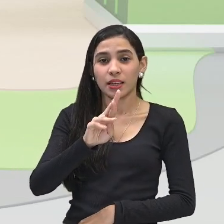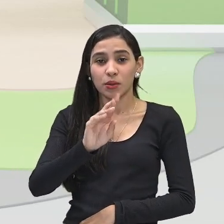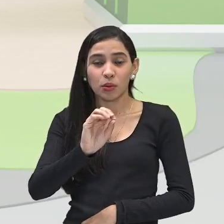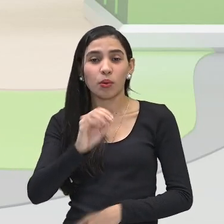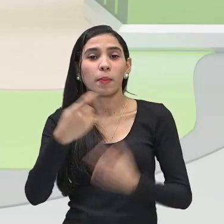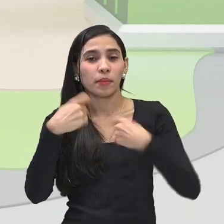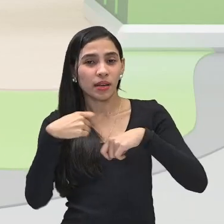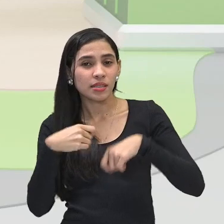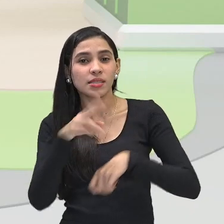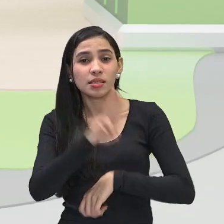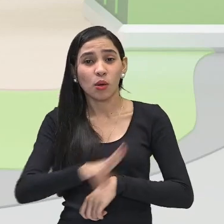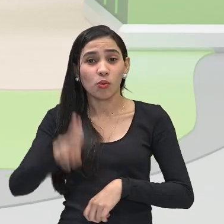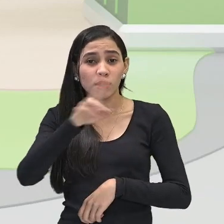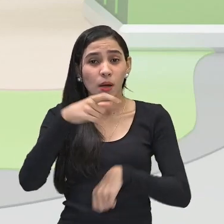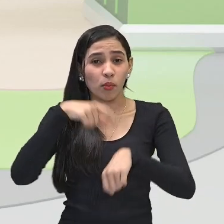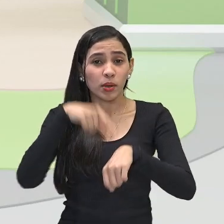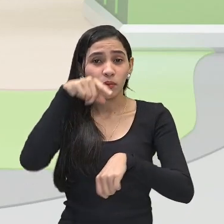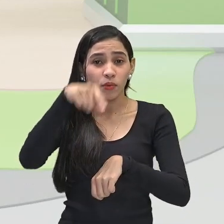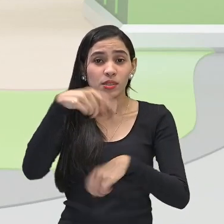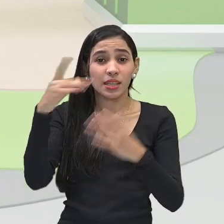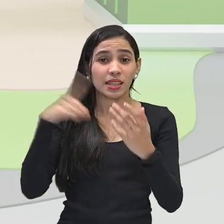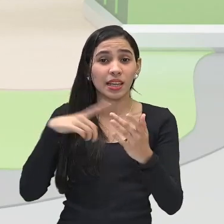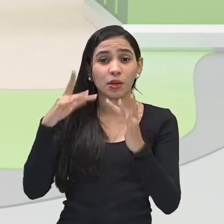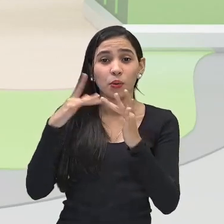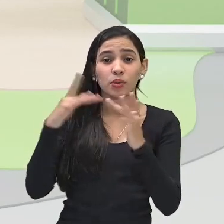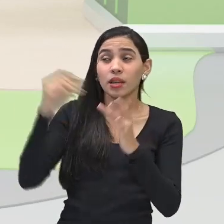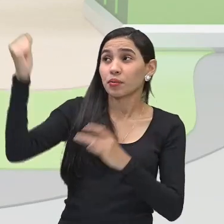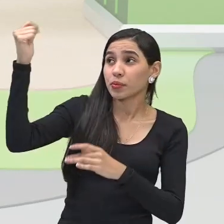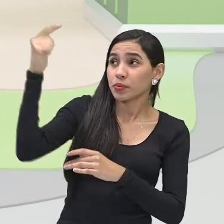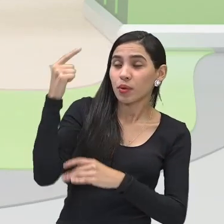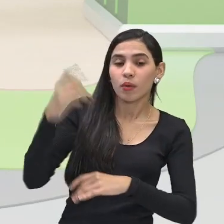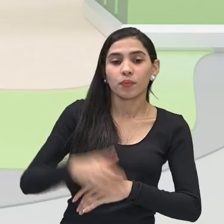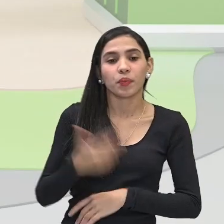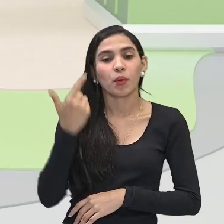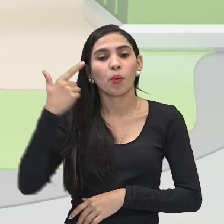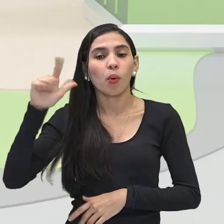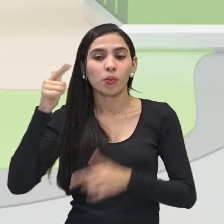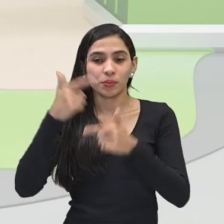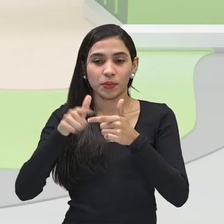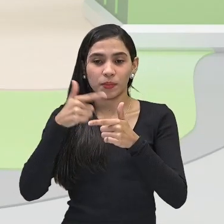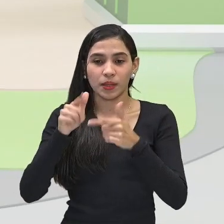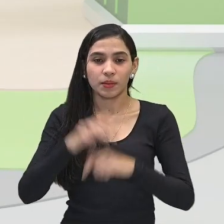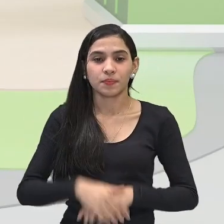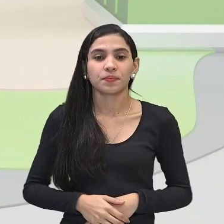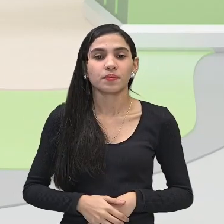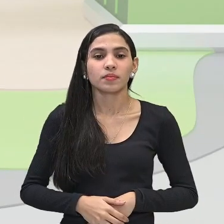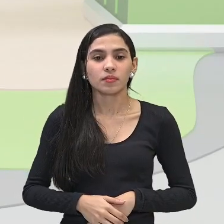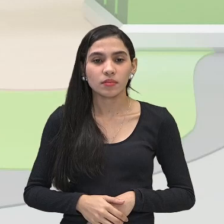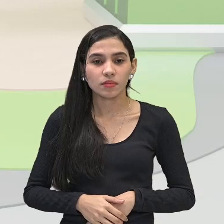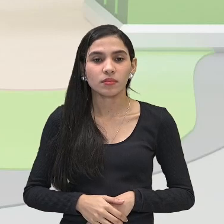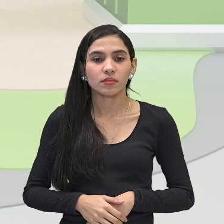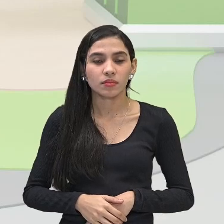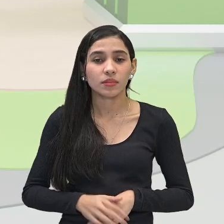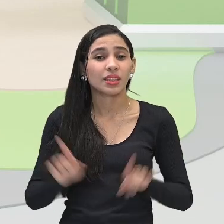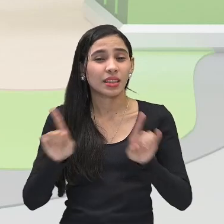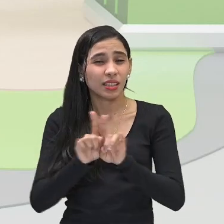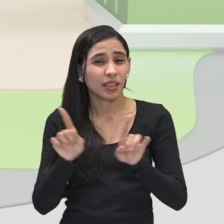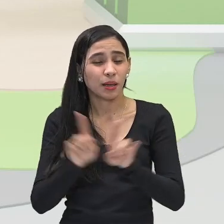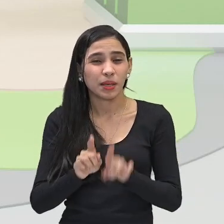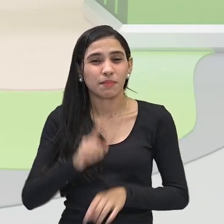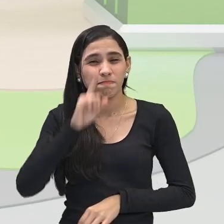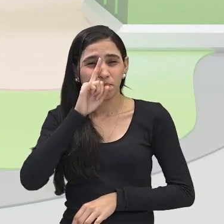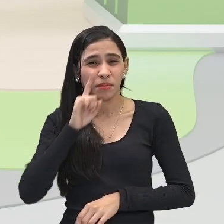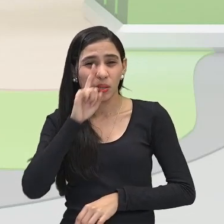momento de exposição. Outros problemas de saúde, vejam aí. Aumento do risco de